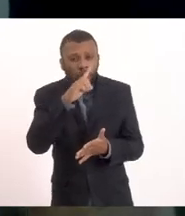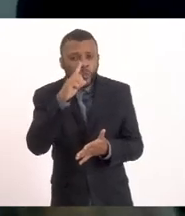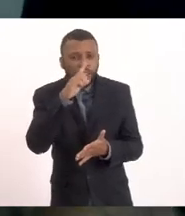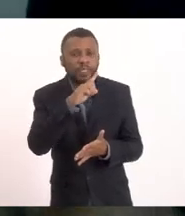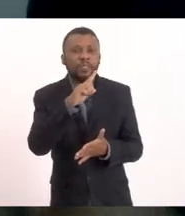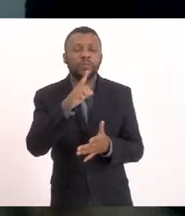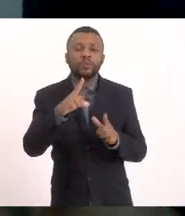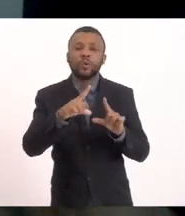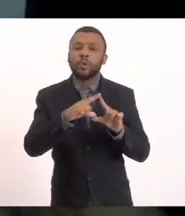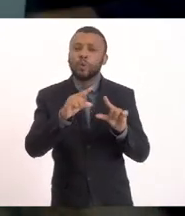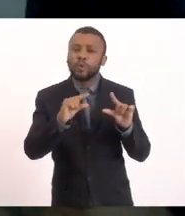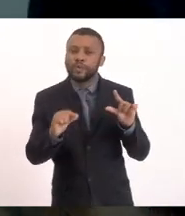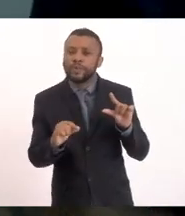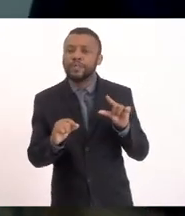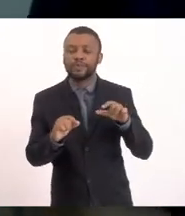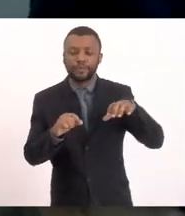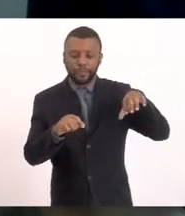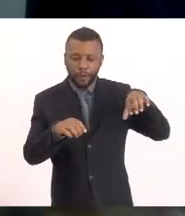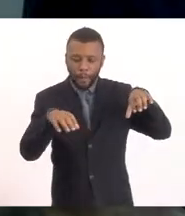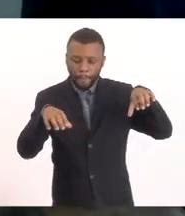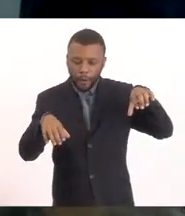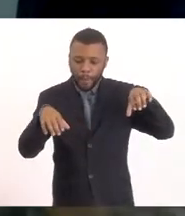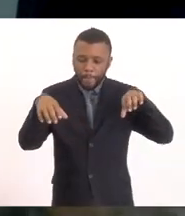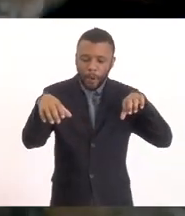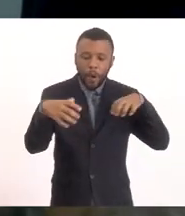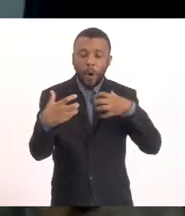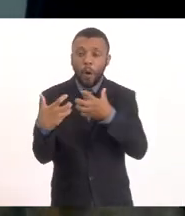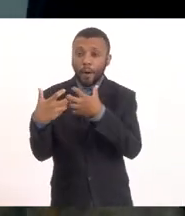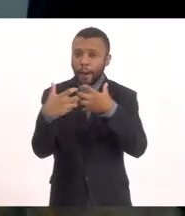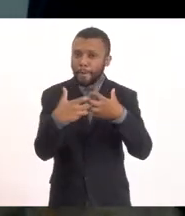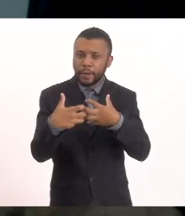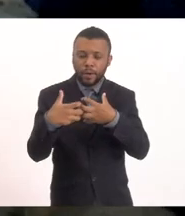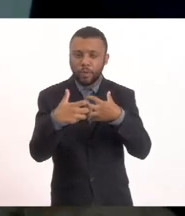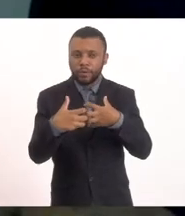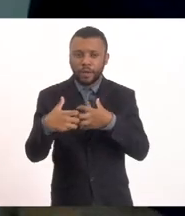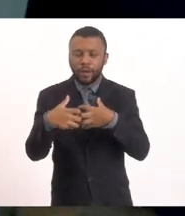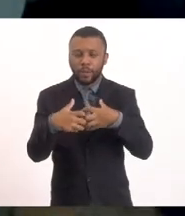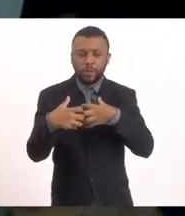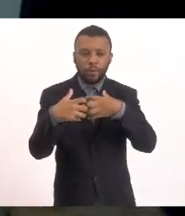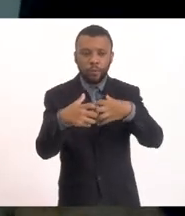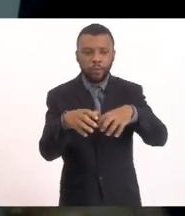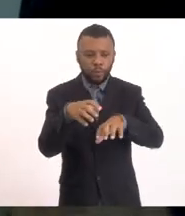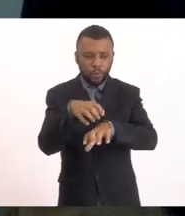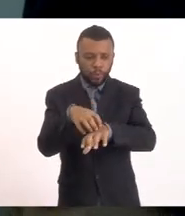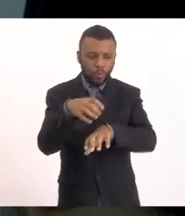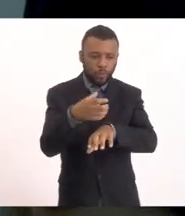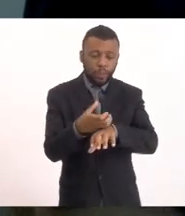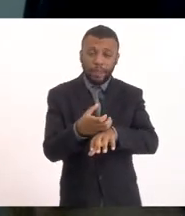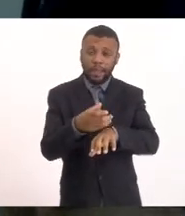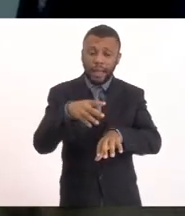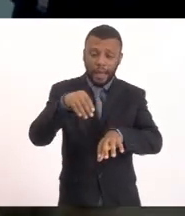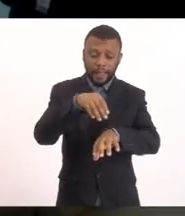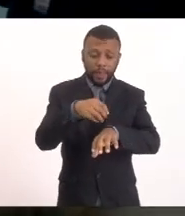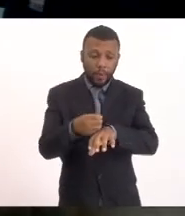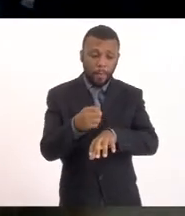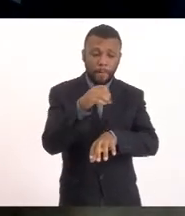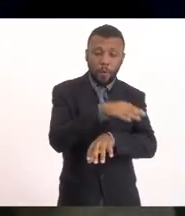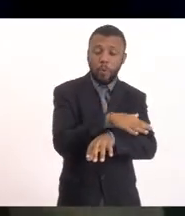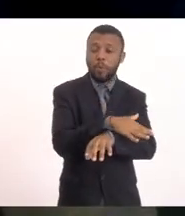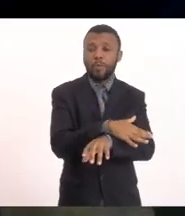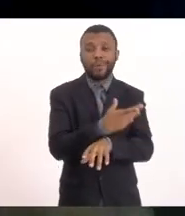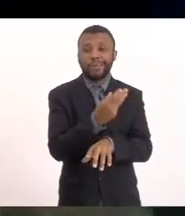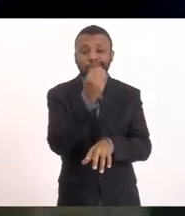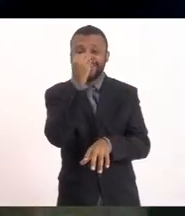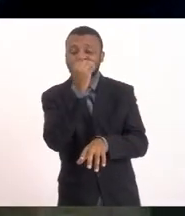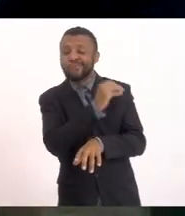No campo Carregaram o caminhão E já disporam ele Para a disposição final E não teve Essa preocupação De secar Esse erro já foi